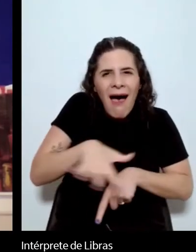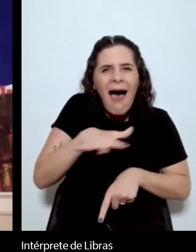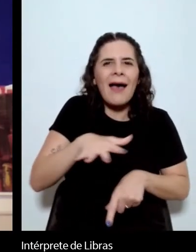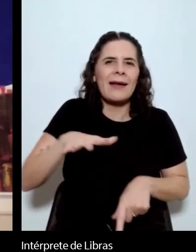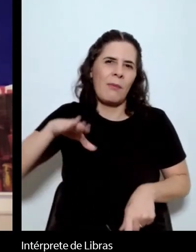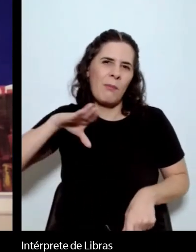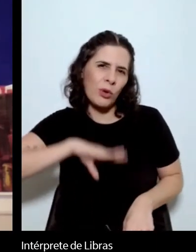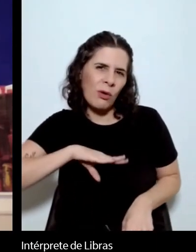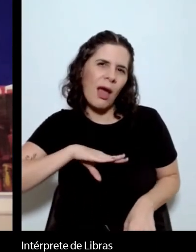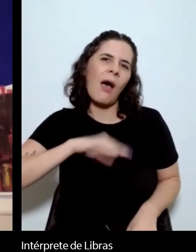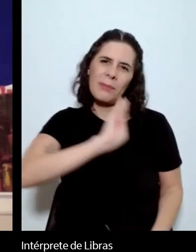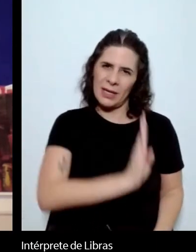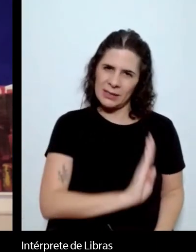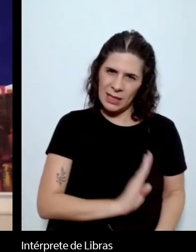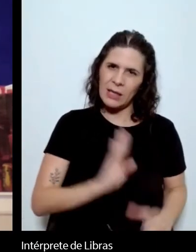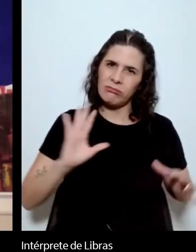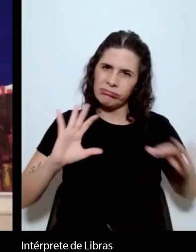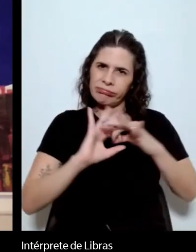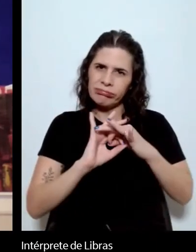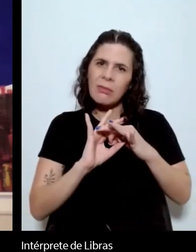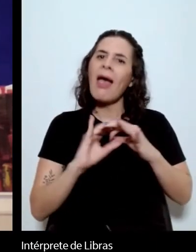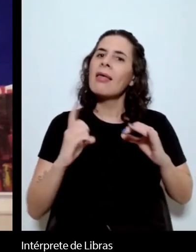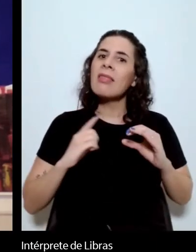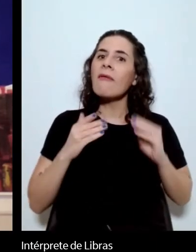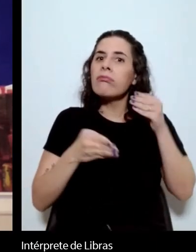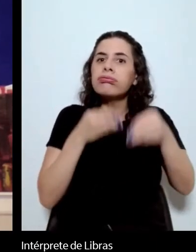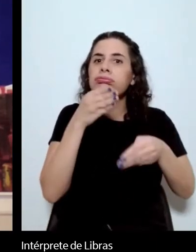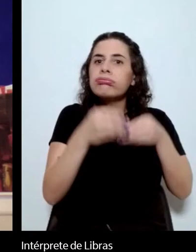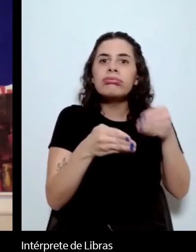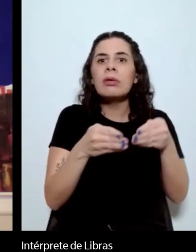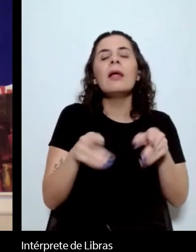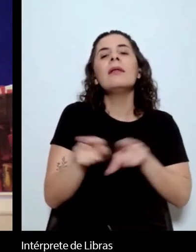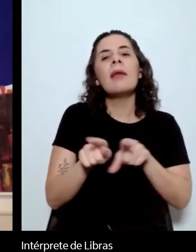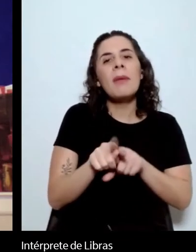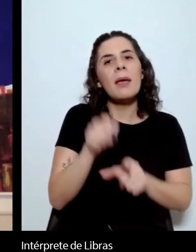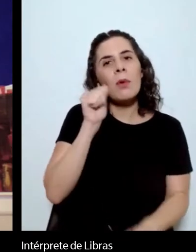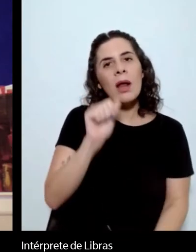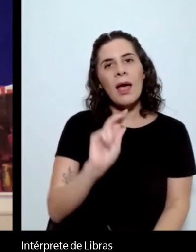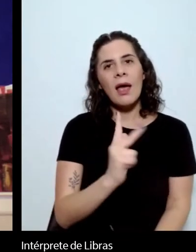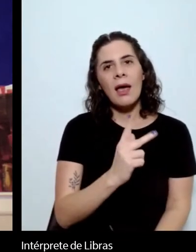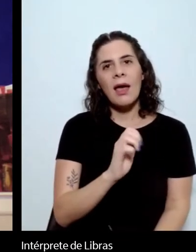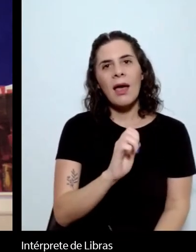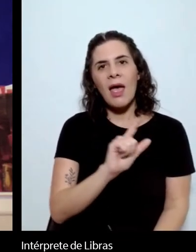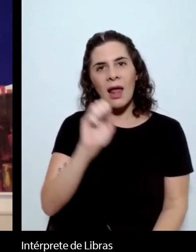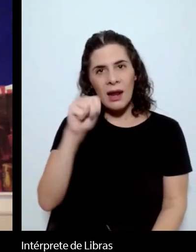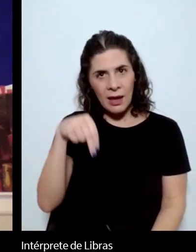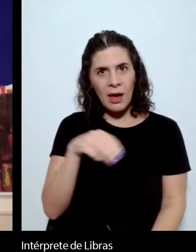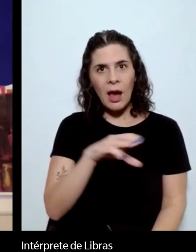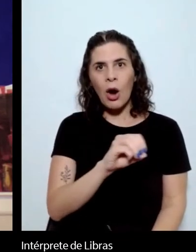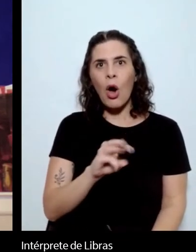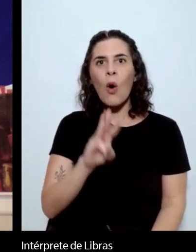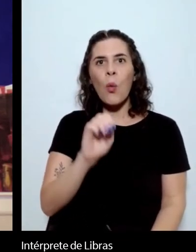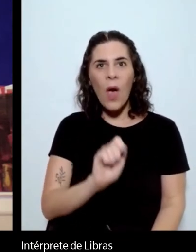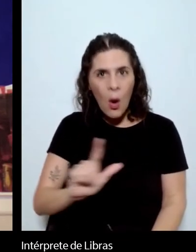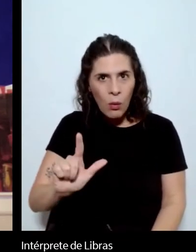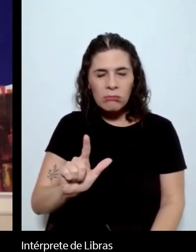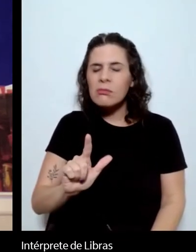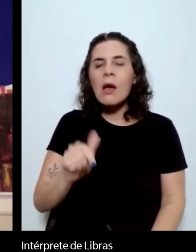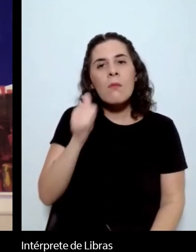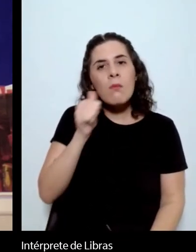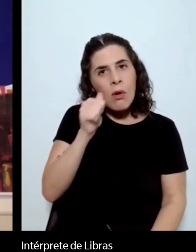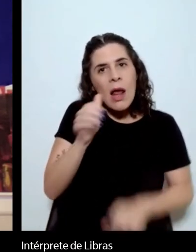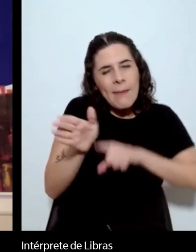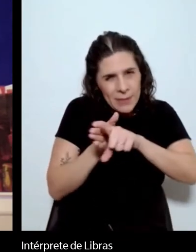esteve presente naquela reunião a estudiosa Helen Caldwell. E devemos realmente o